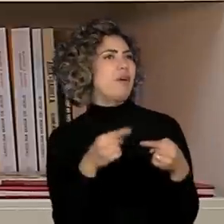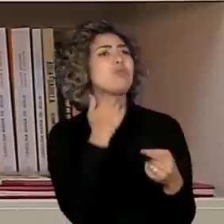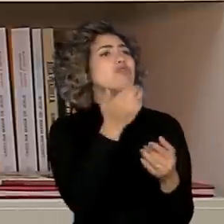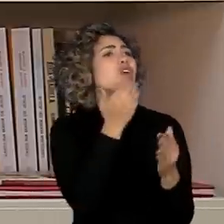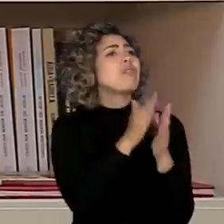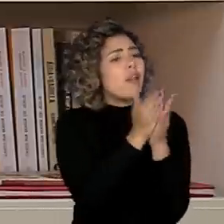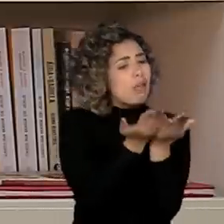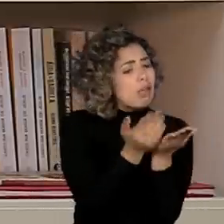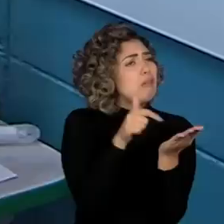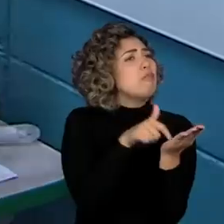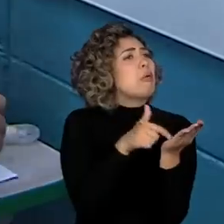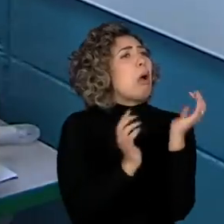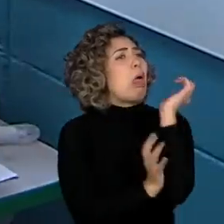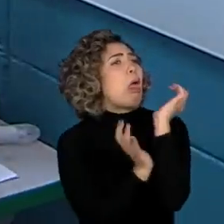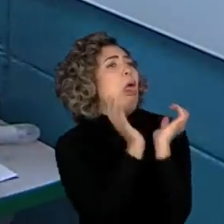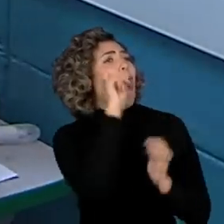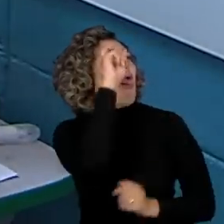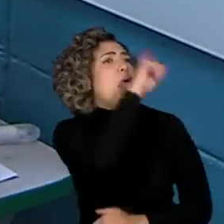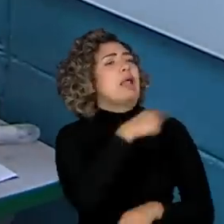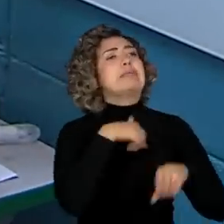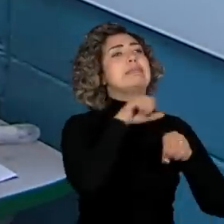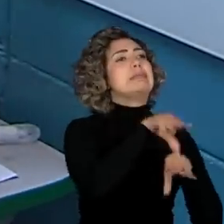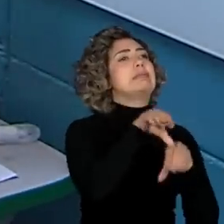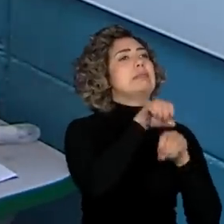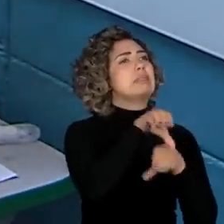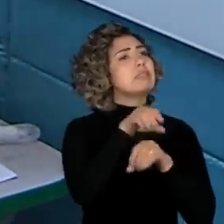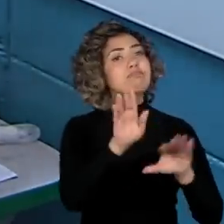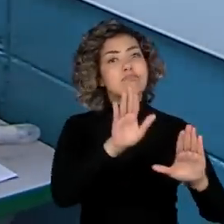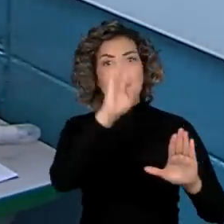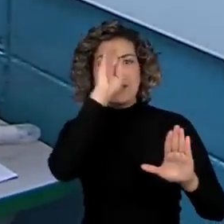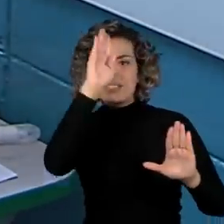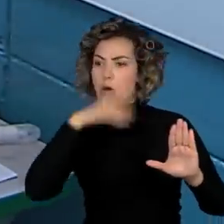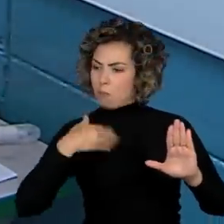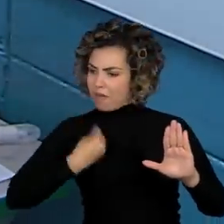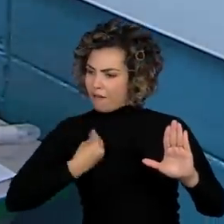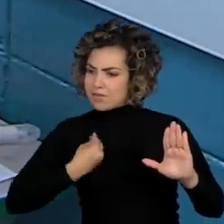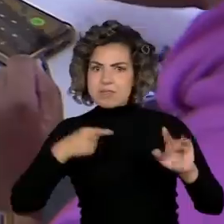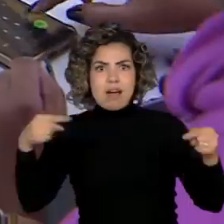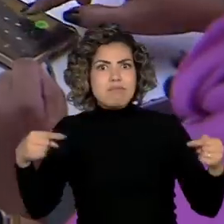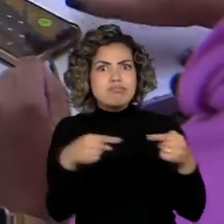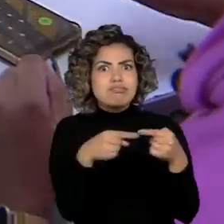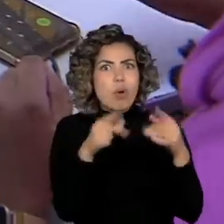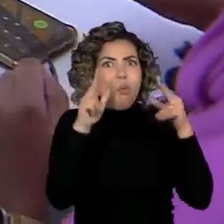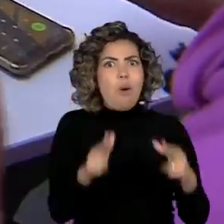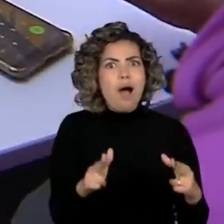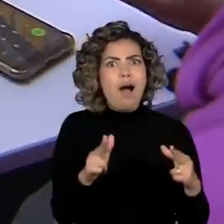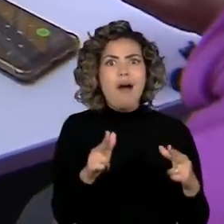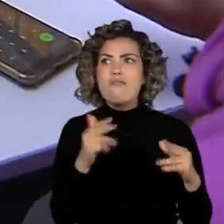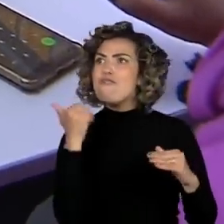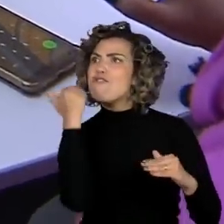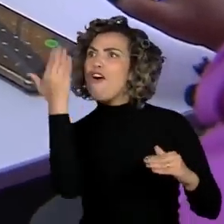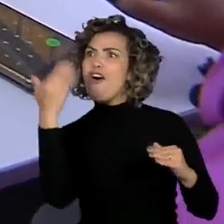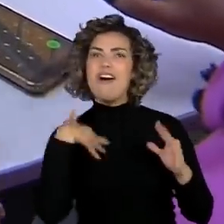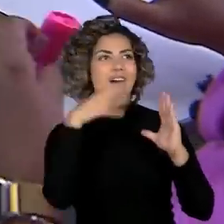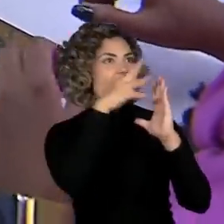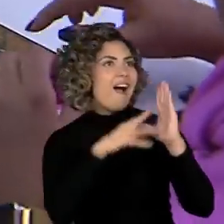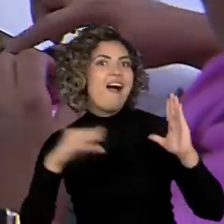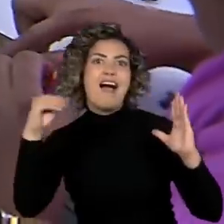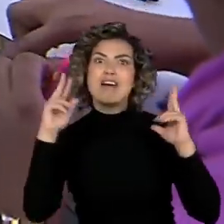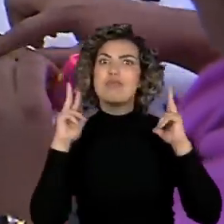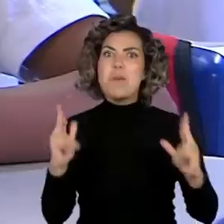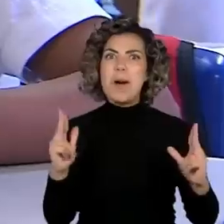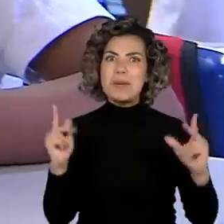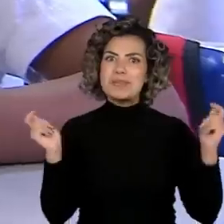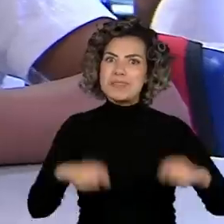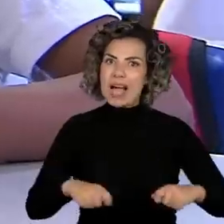livro, burocrático. Eles precisam ver sentido e que sentido isso faz fora da escola, como eles podem usar isso fora da